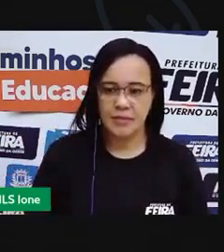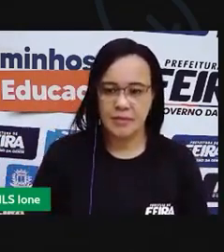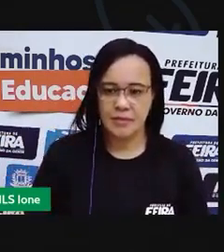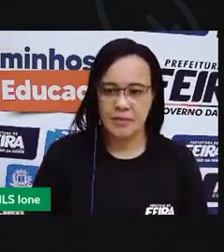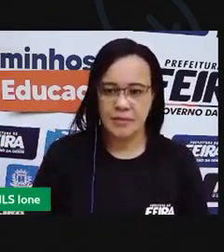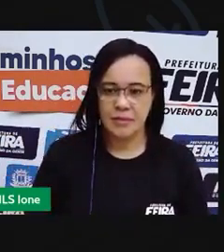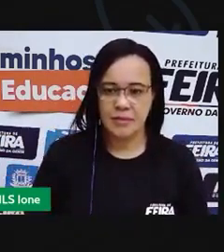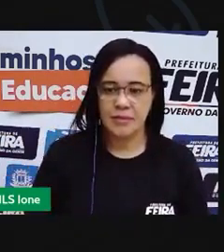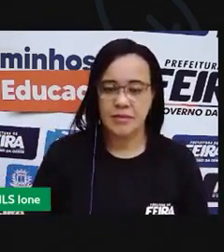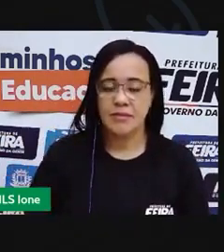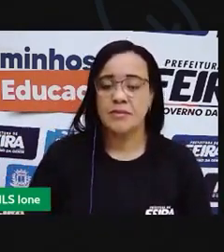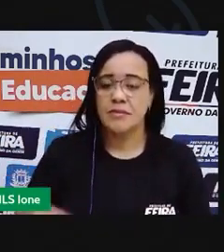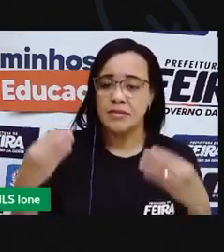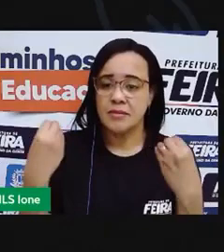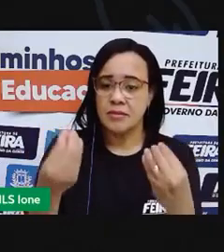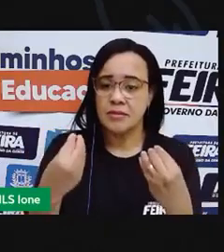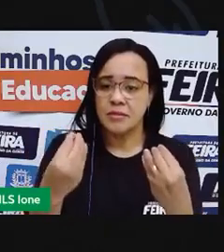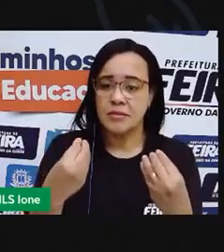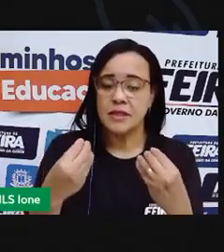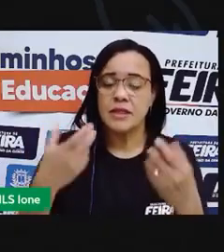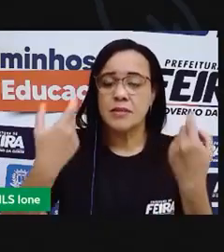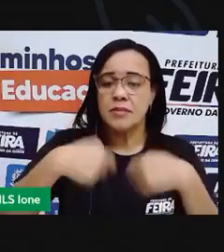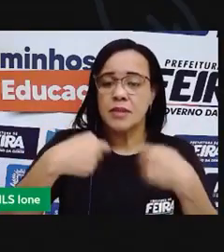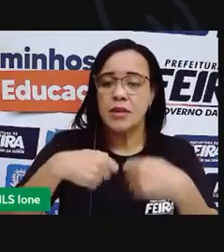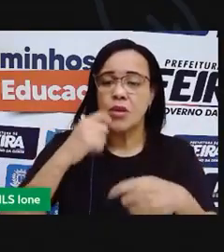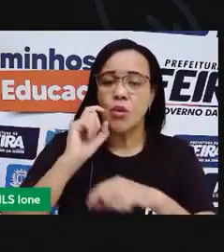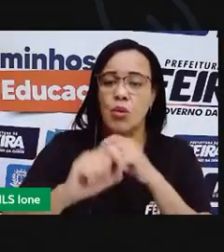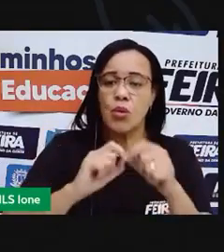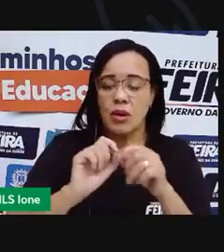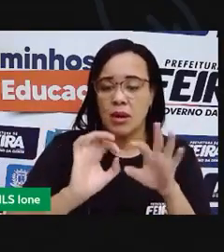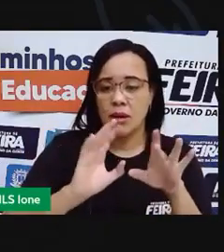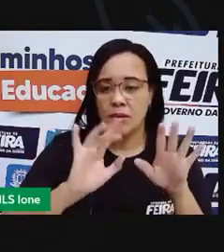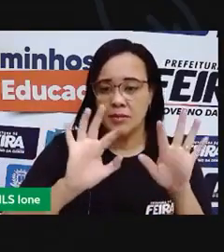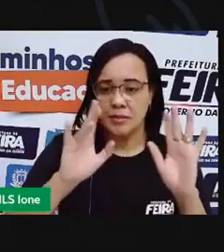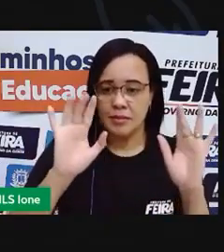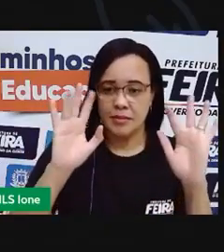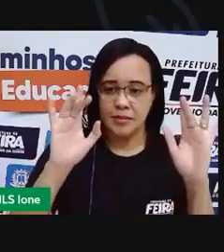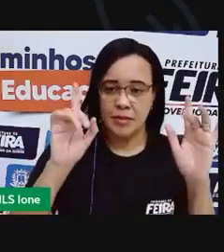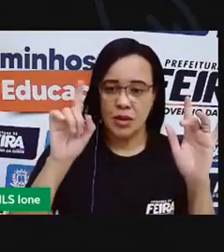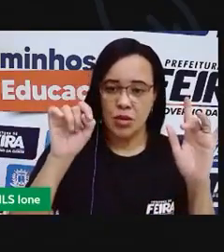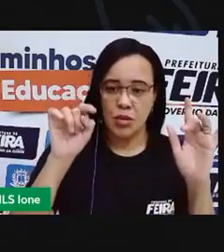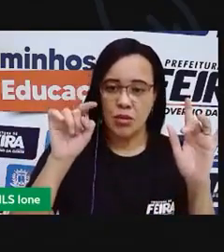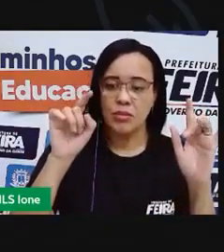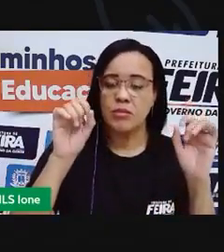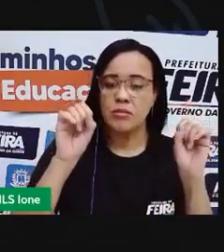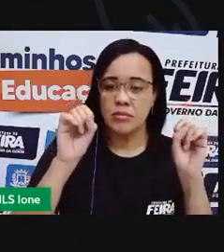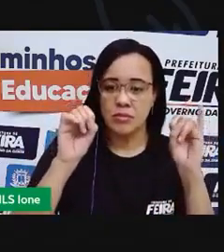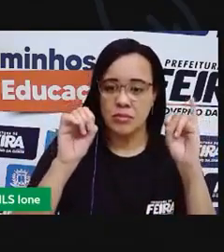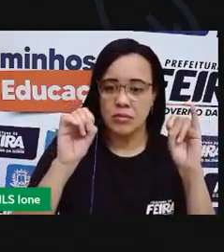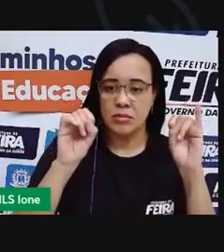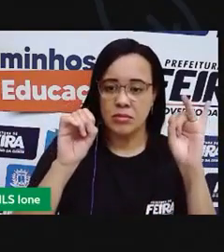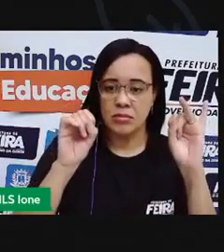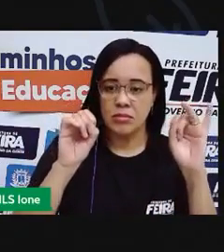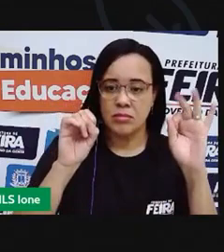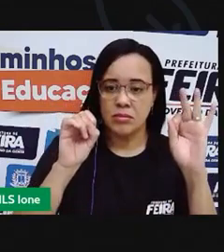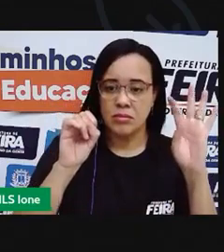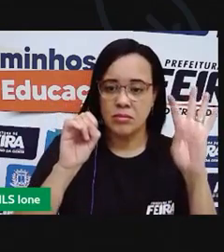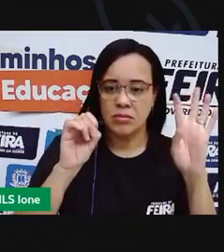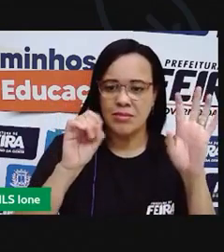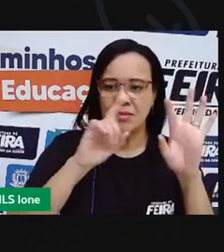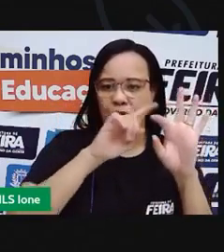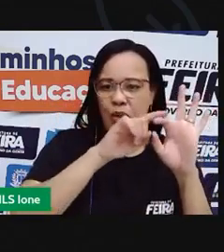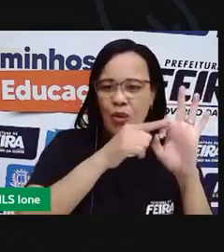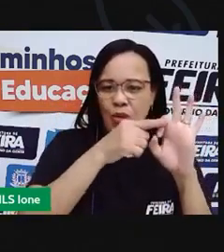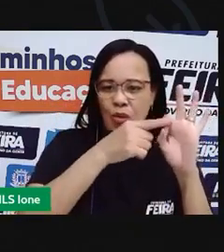pra fazer isso você pode usar os dedos da mão pra pintar ó você tem cinco